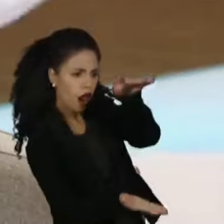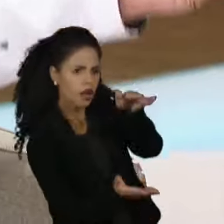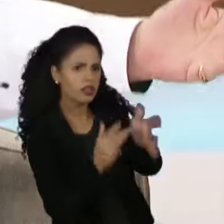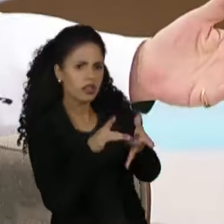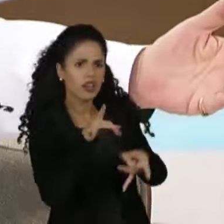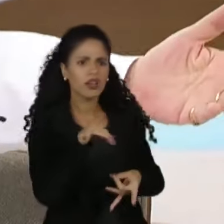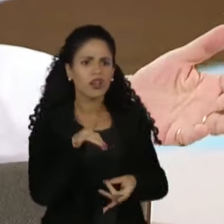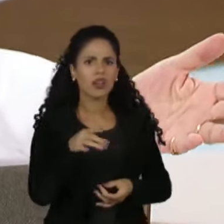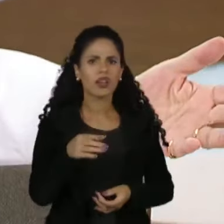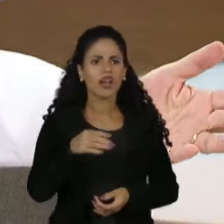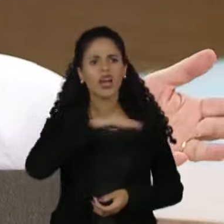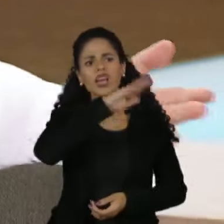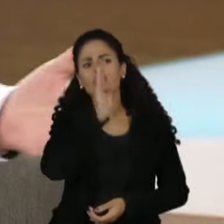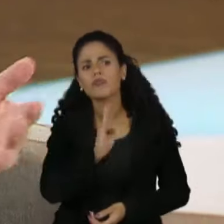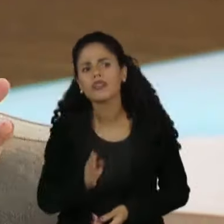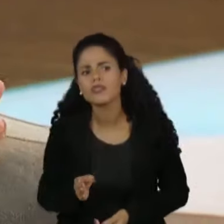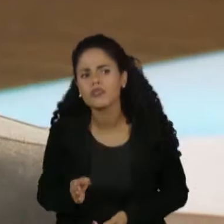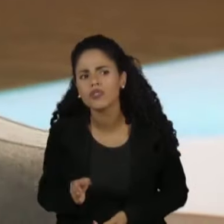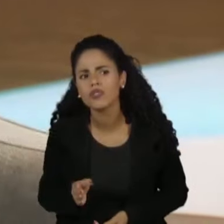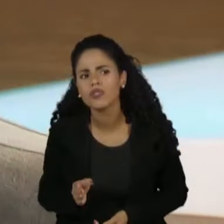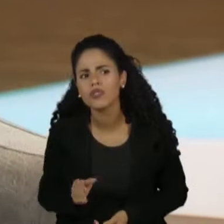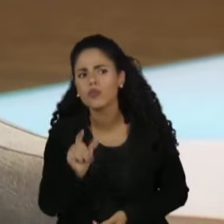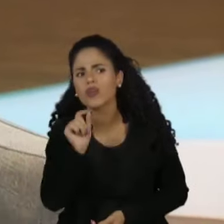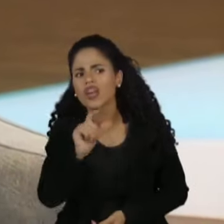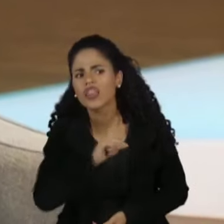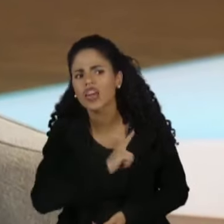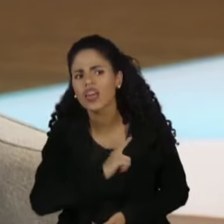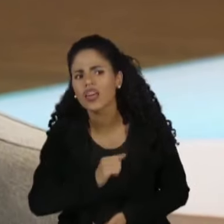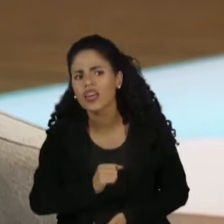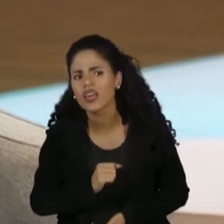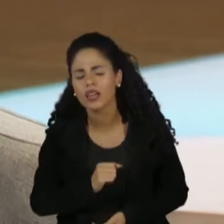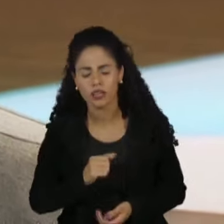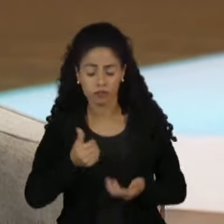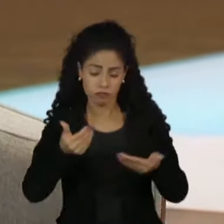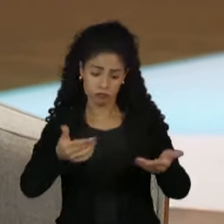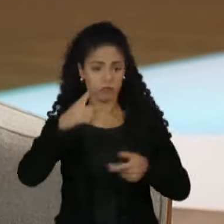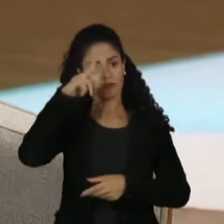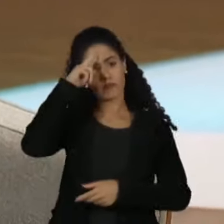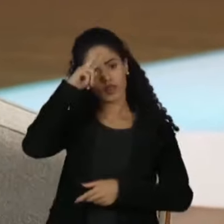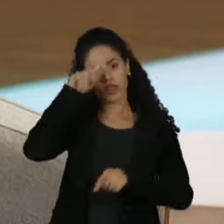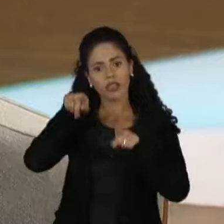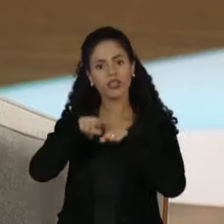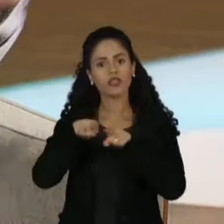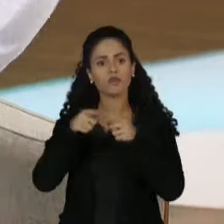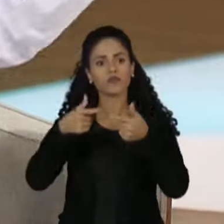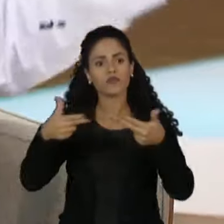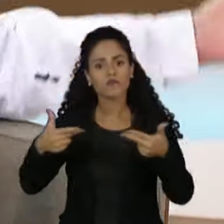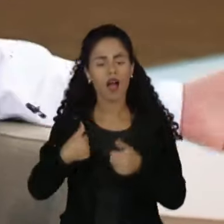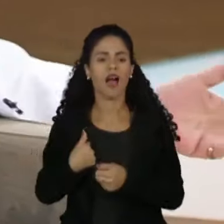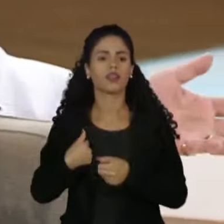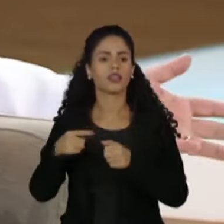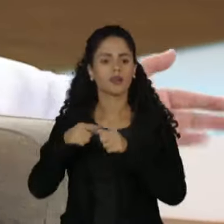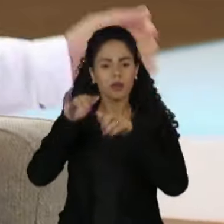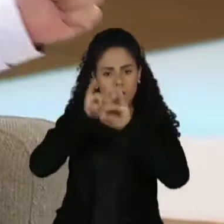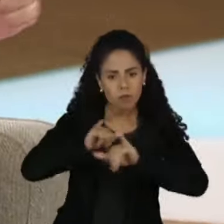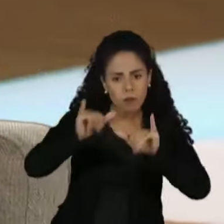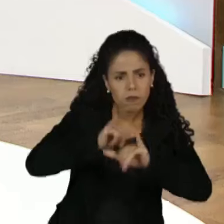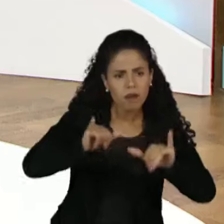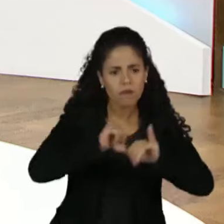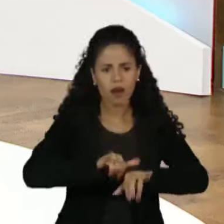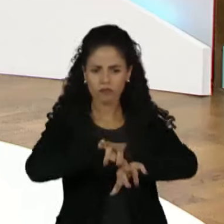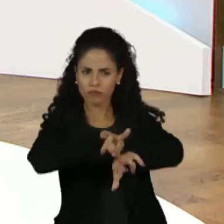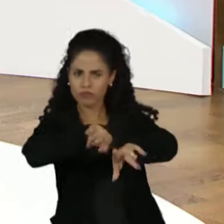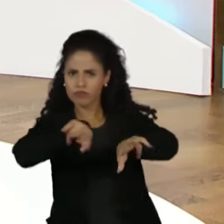democracia. E a história da democracia no Brasil? Quando você pensa na campanha da legalidade, quando você pensa na novembrada,